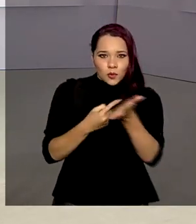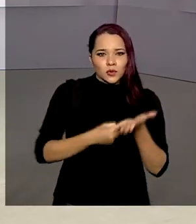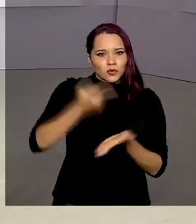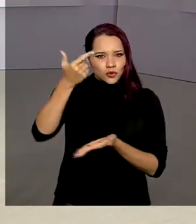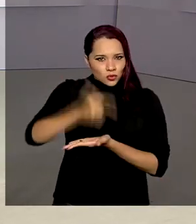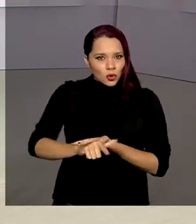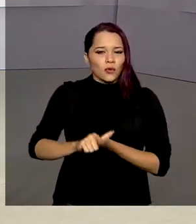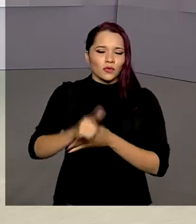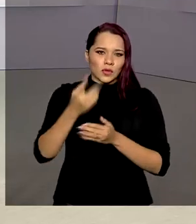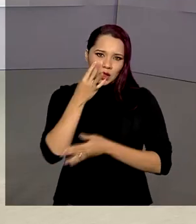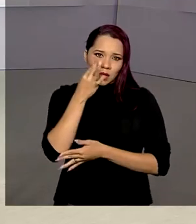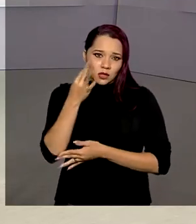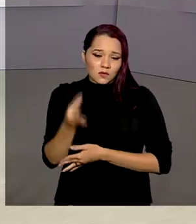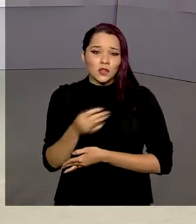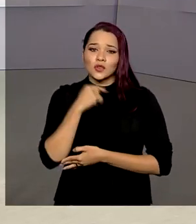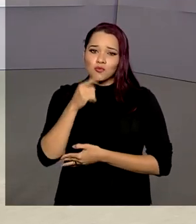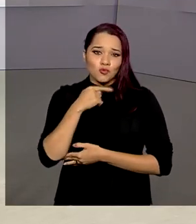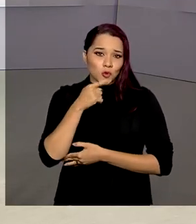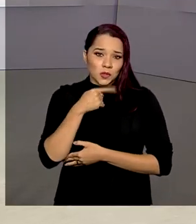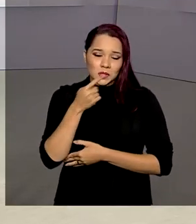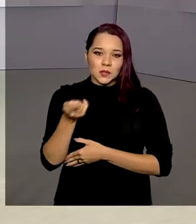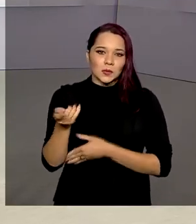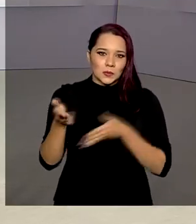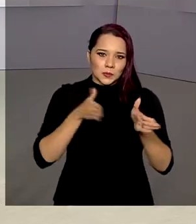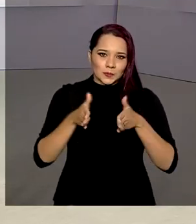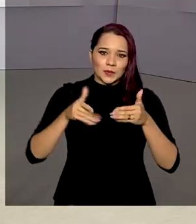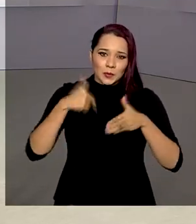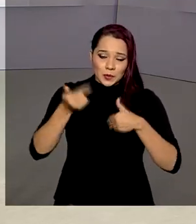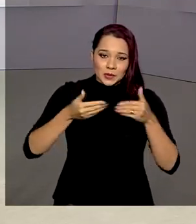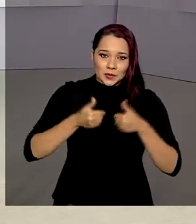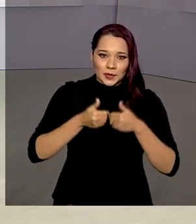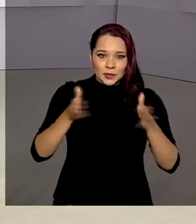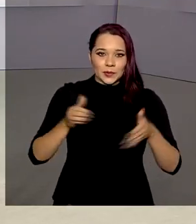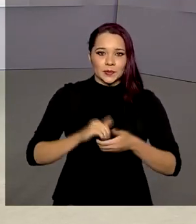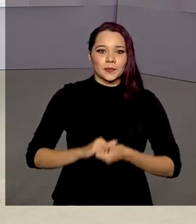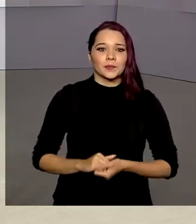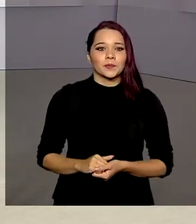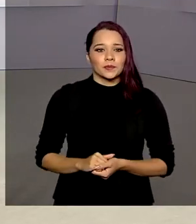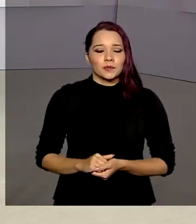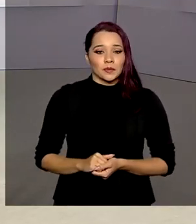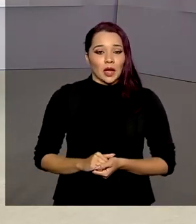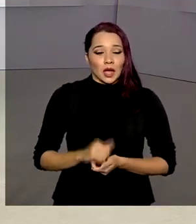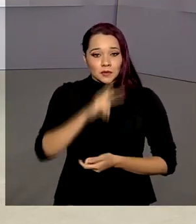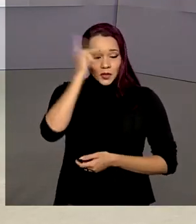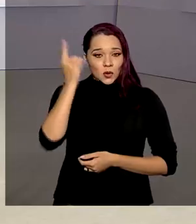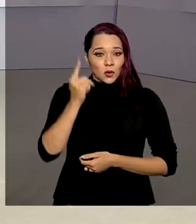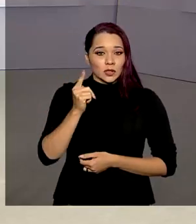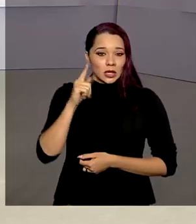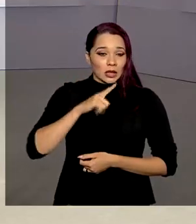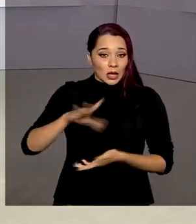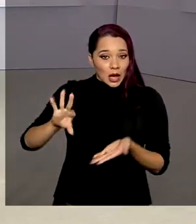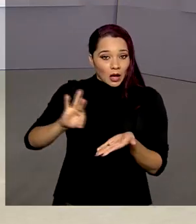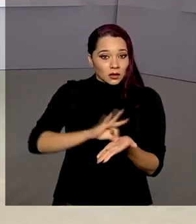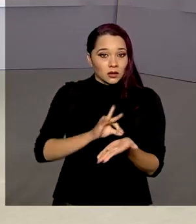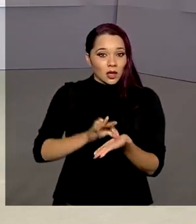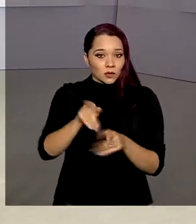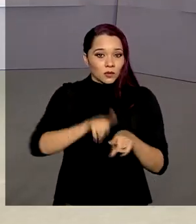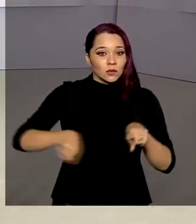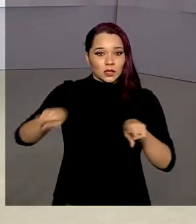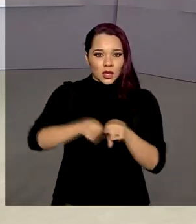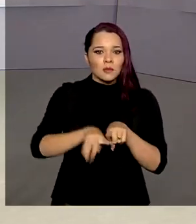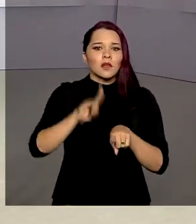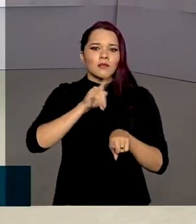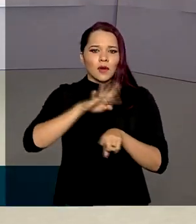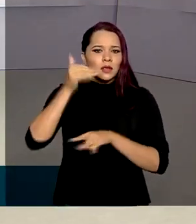todos os atendimentos que não foram realizados após a abertura das agências. Os segurados que possuem cadastro atualizado